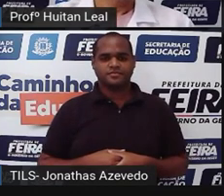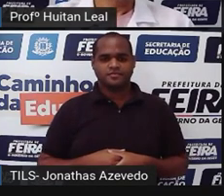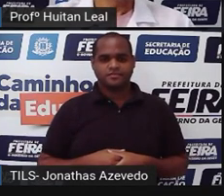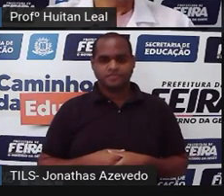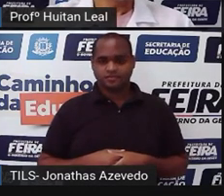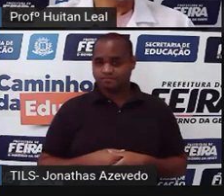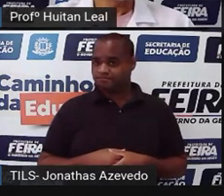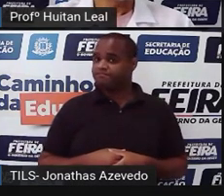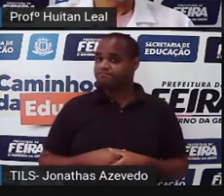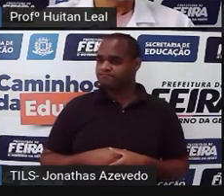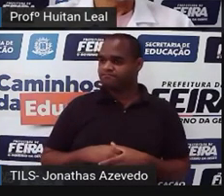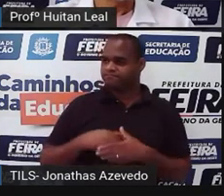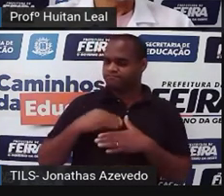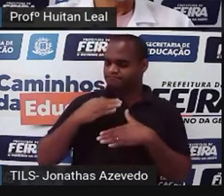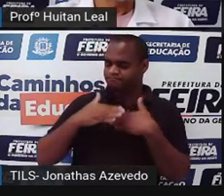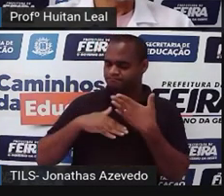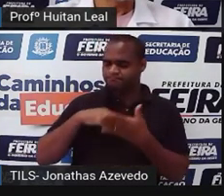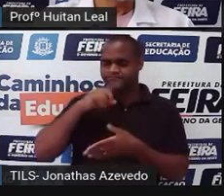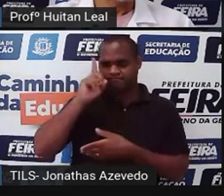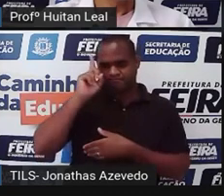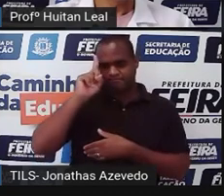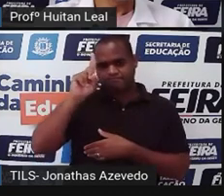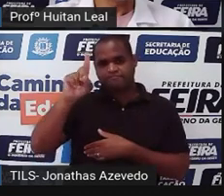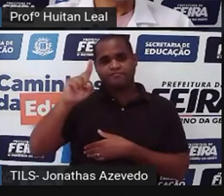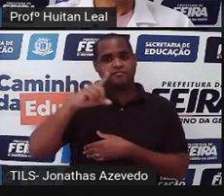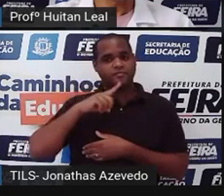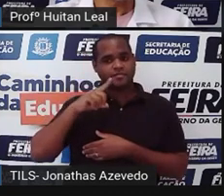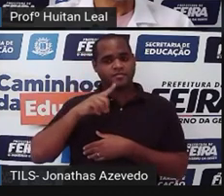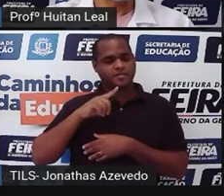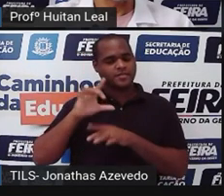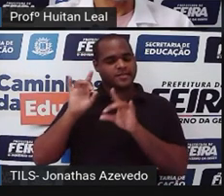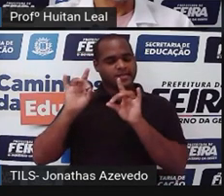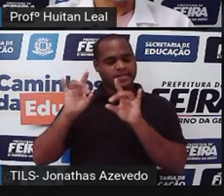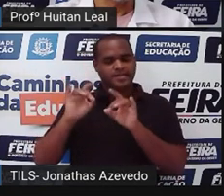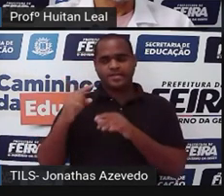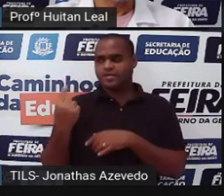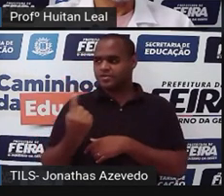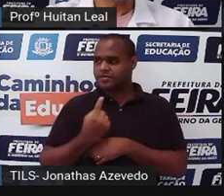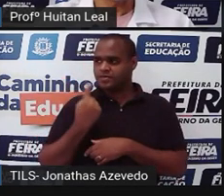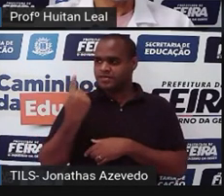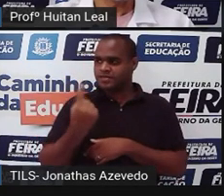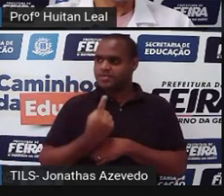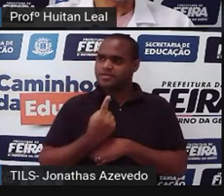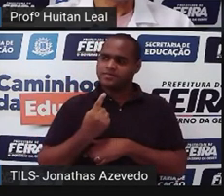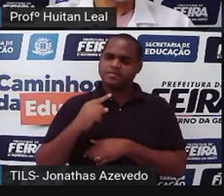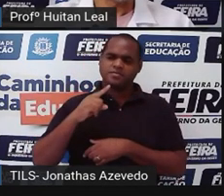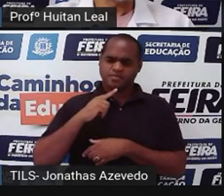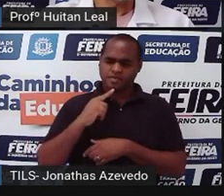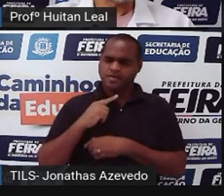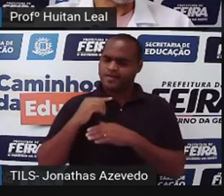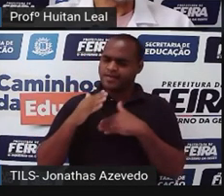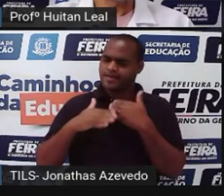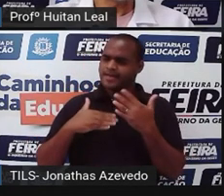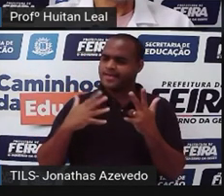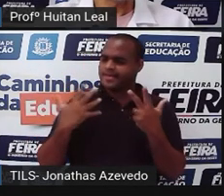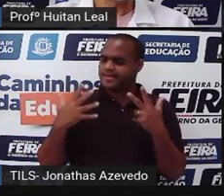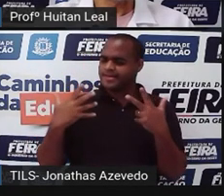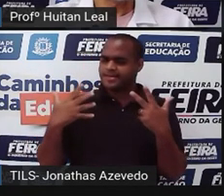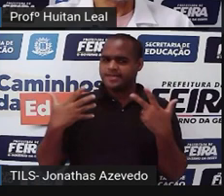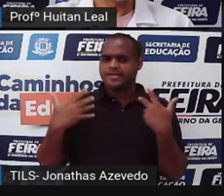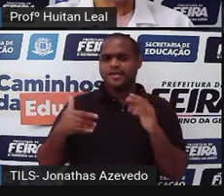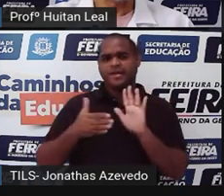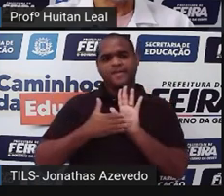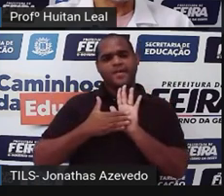Um dia, em um dia de grande solidão, quando ele se elogiava mais do que de